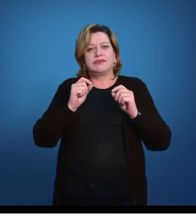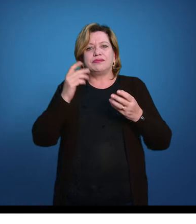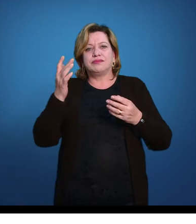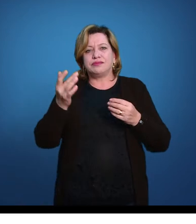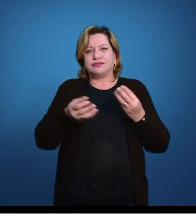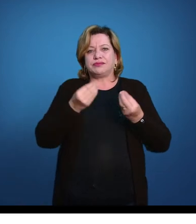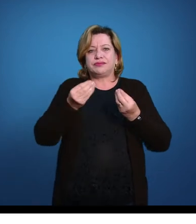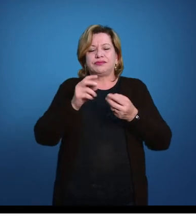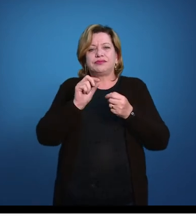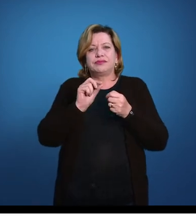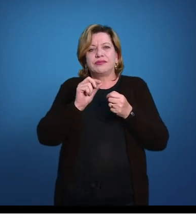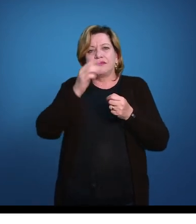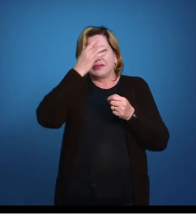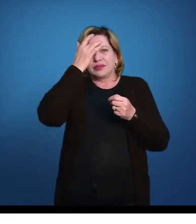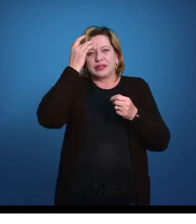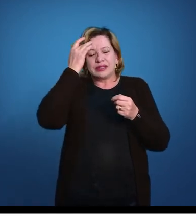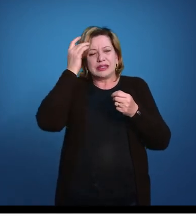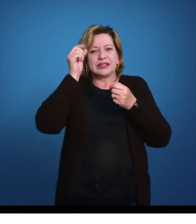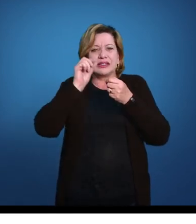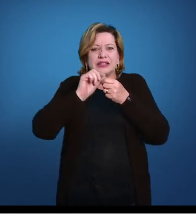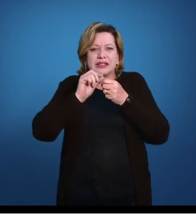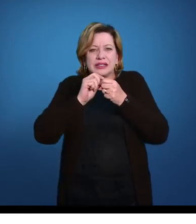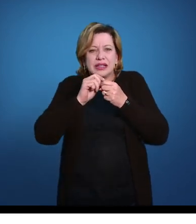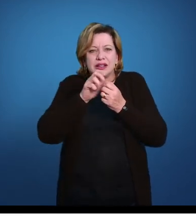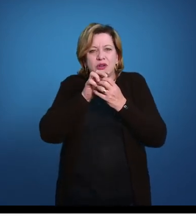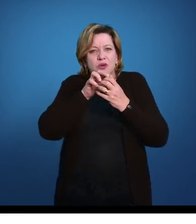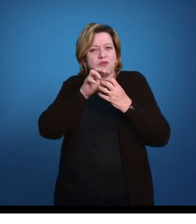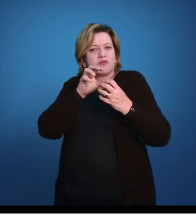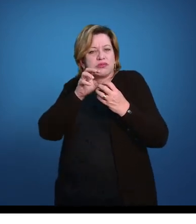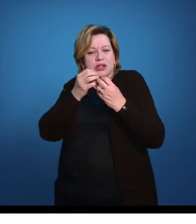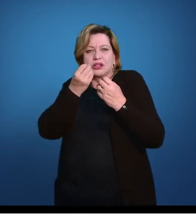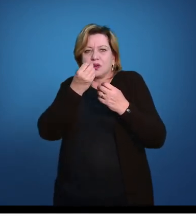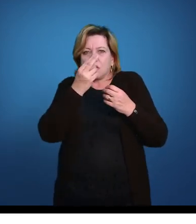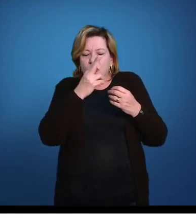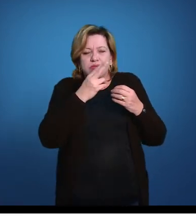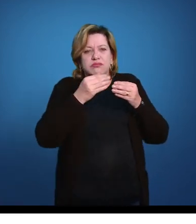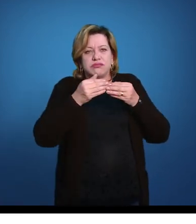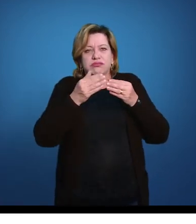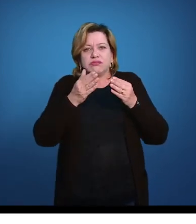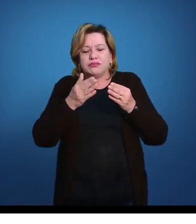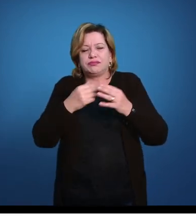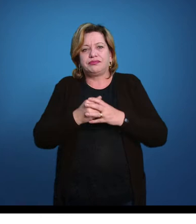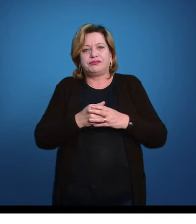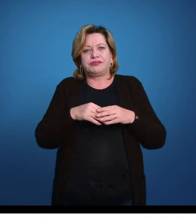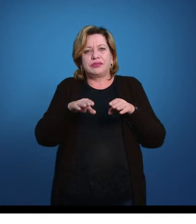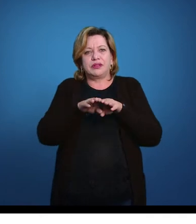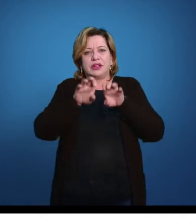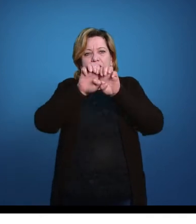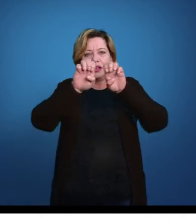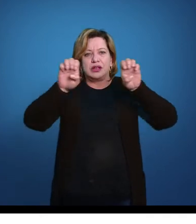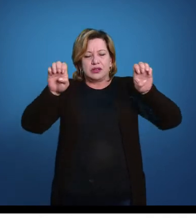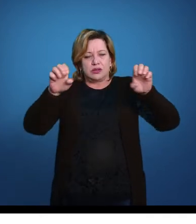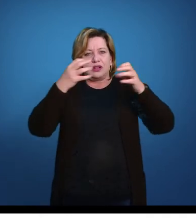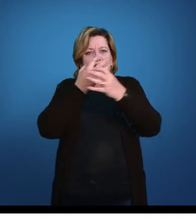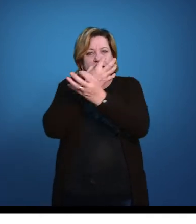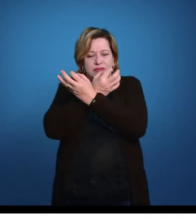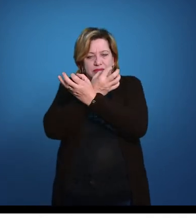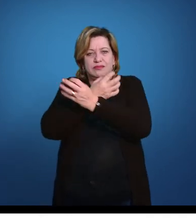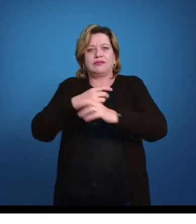faríngeas ali permaneçam abertas, ou que elas se fecham e se abrem. Essa estrutura esquelética, ela funciona,